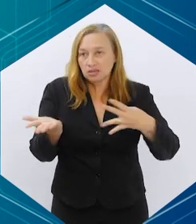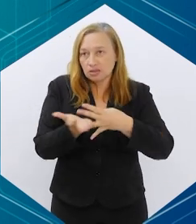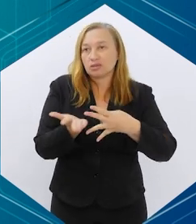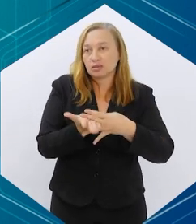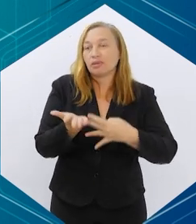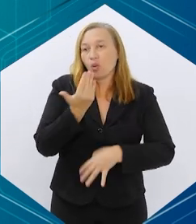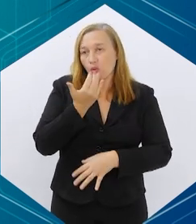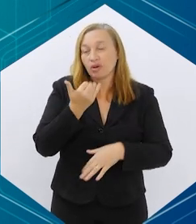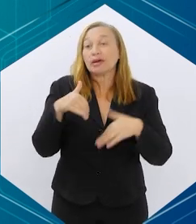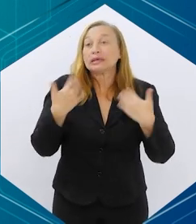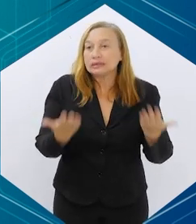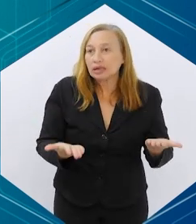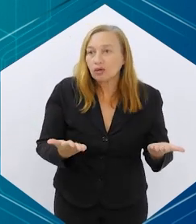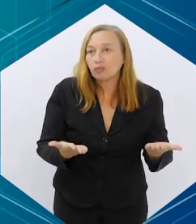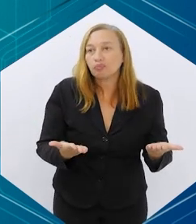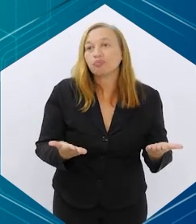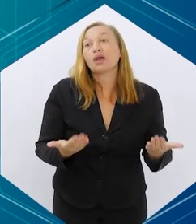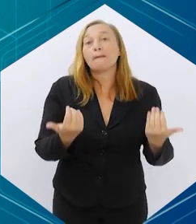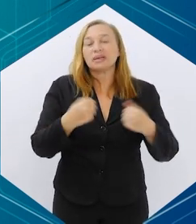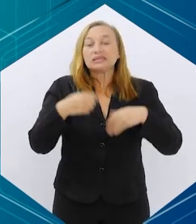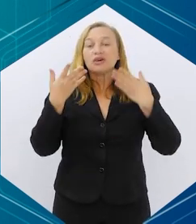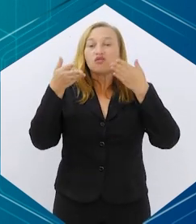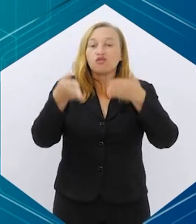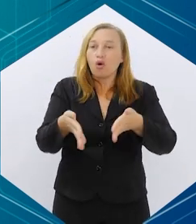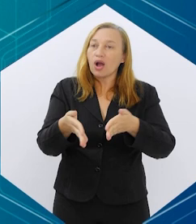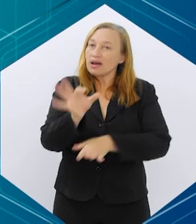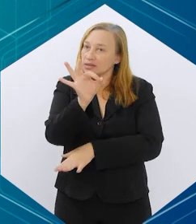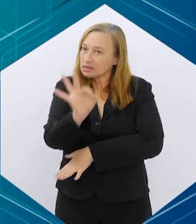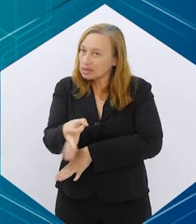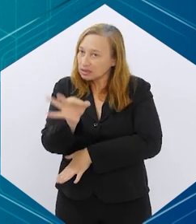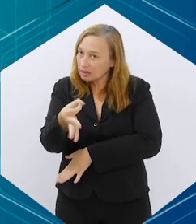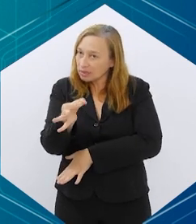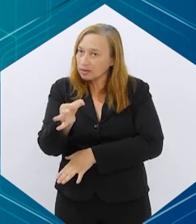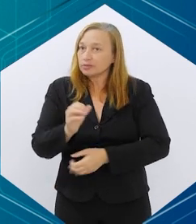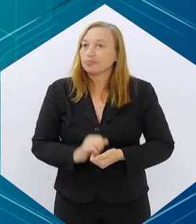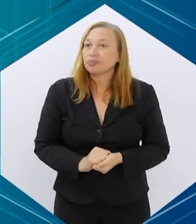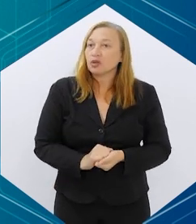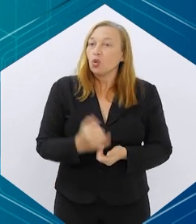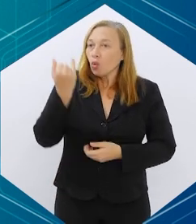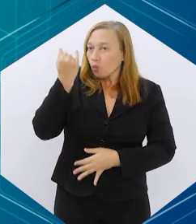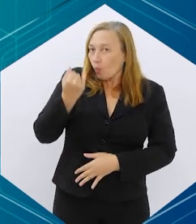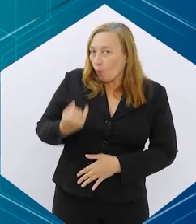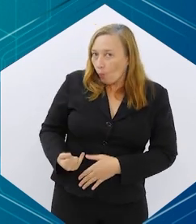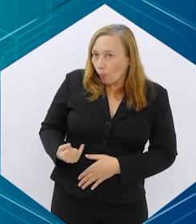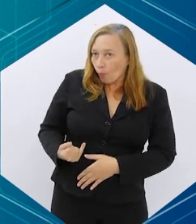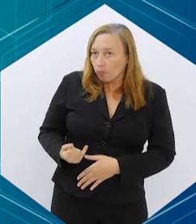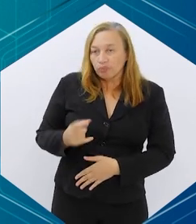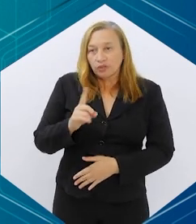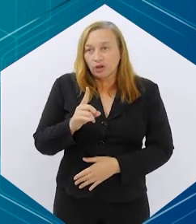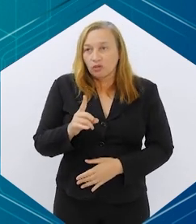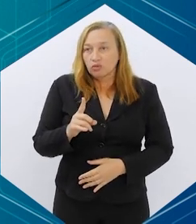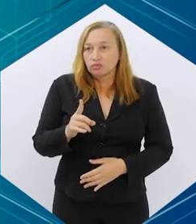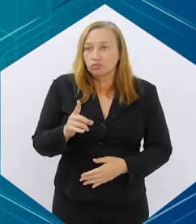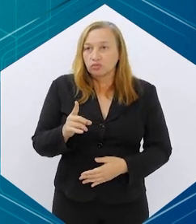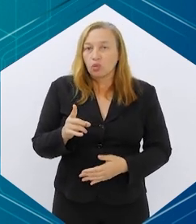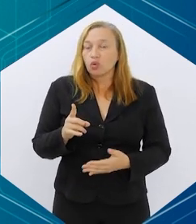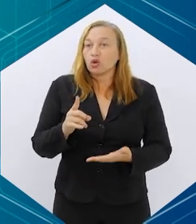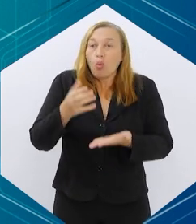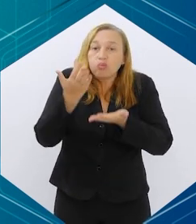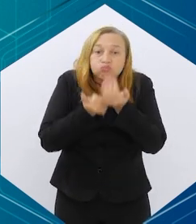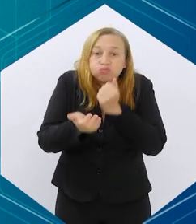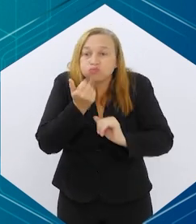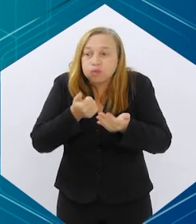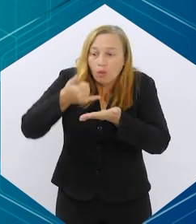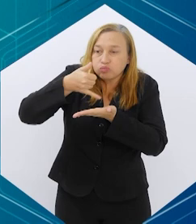as refeições. Então, a gente deve focar, obviamente, no emagrecimento, então, não sobrecarregar de